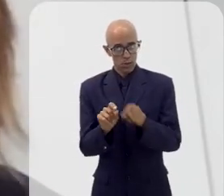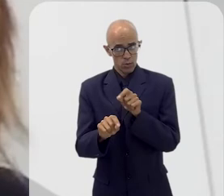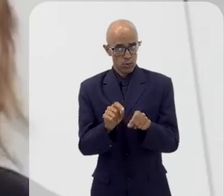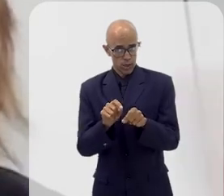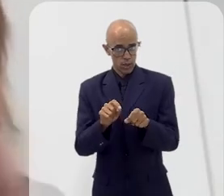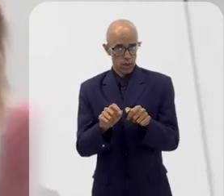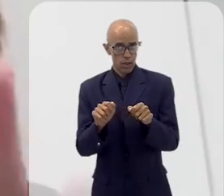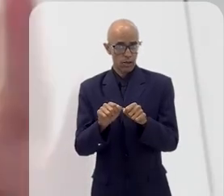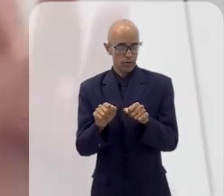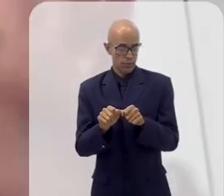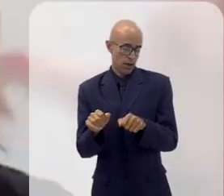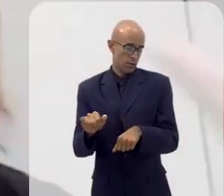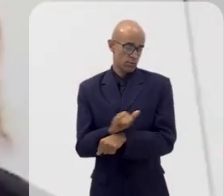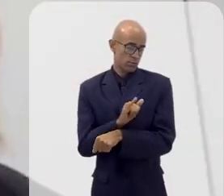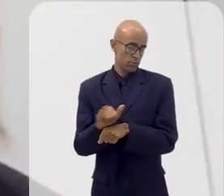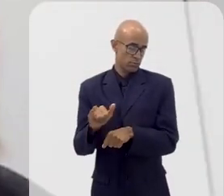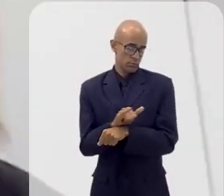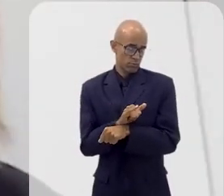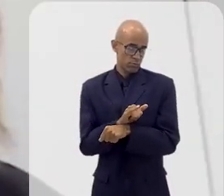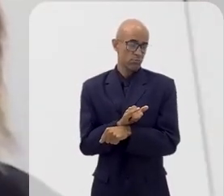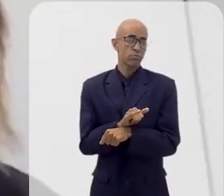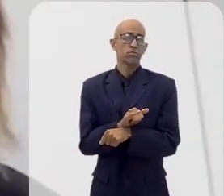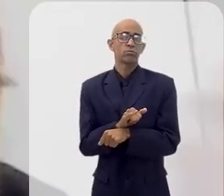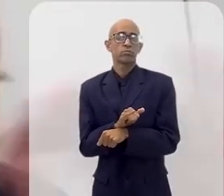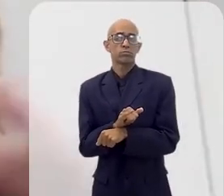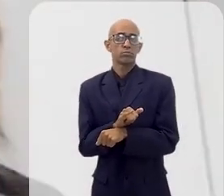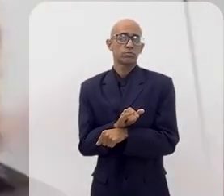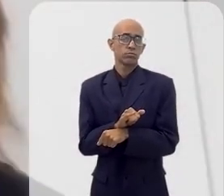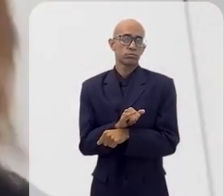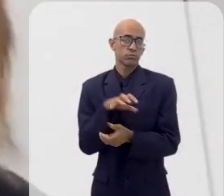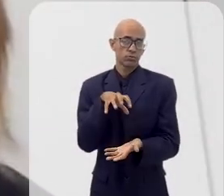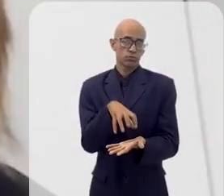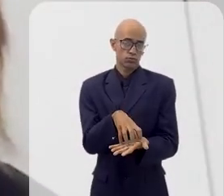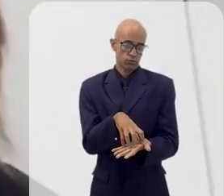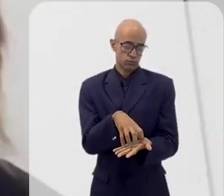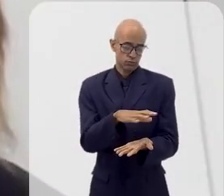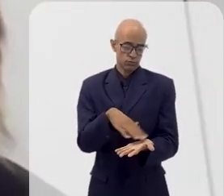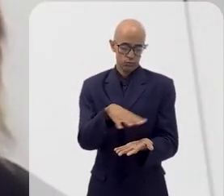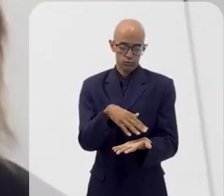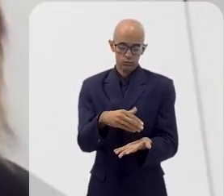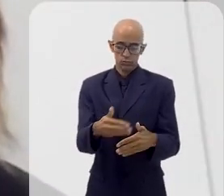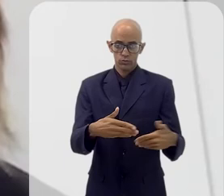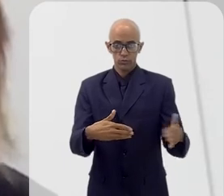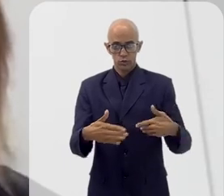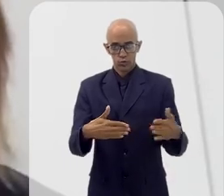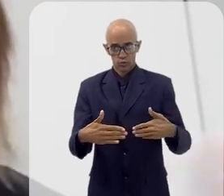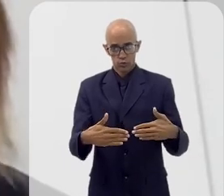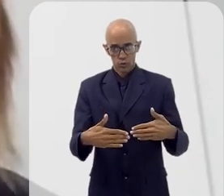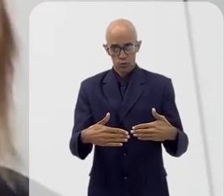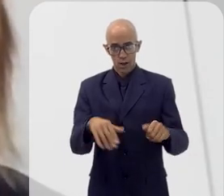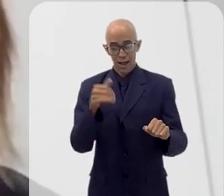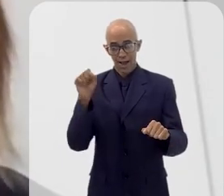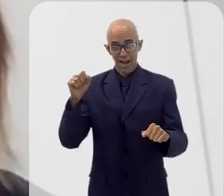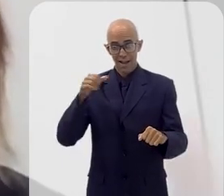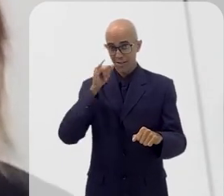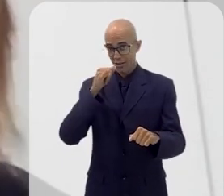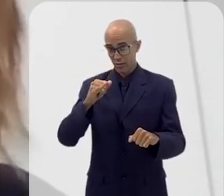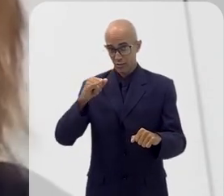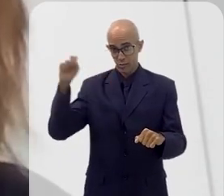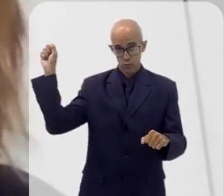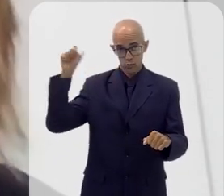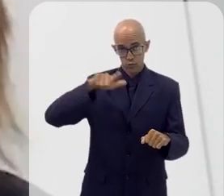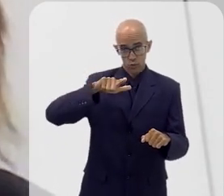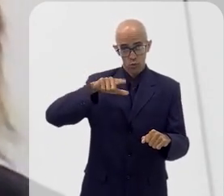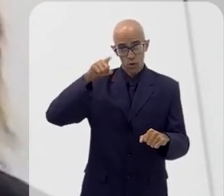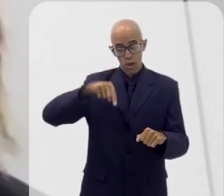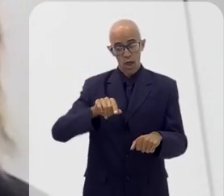acaba fazendo toda uma eficientização da planta dele. A energia fotovoltaica, a colocação